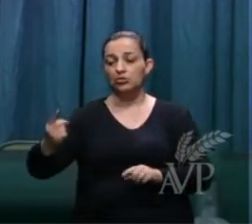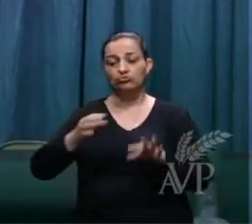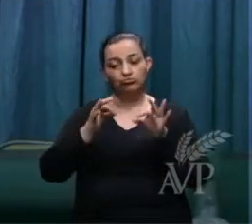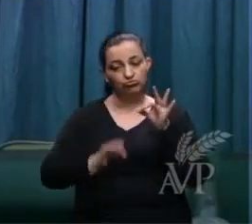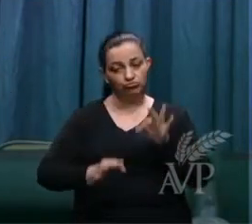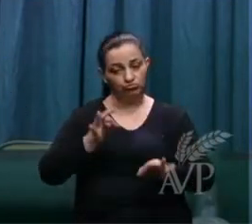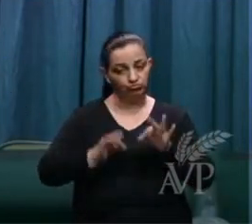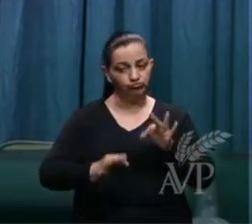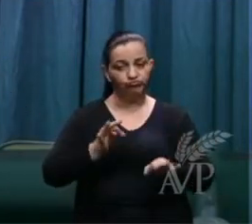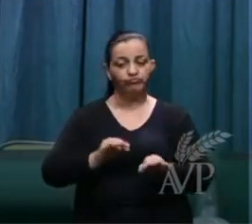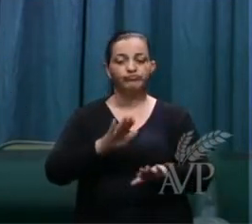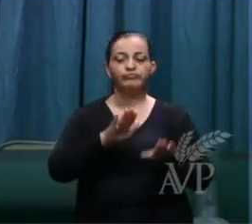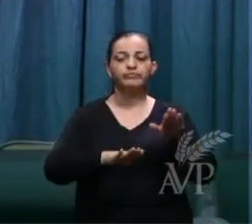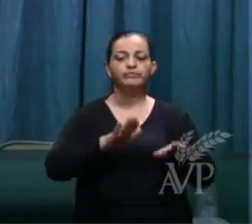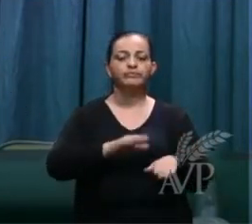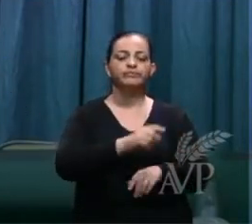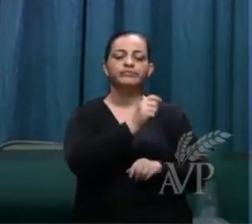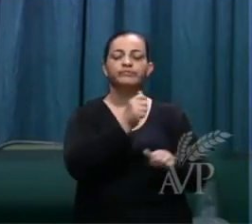com a sua classe.